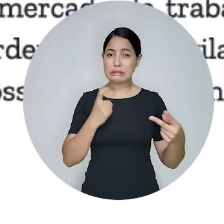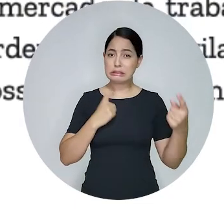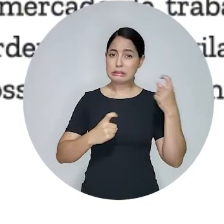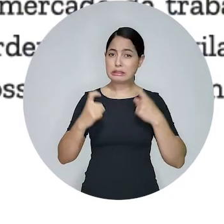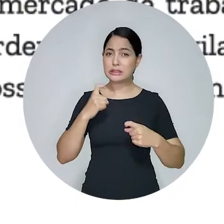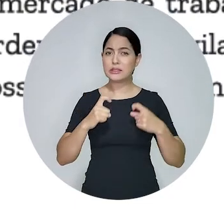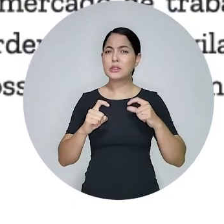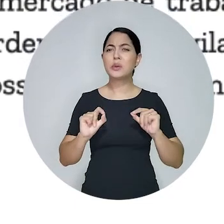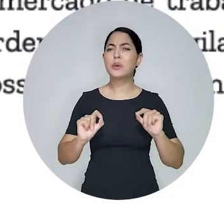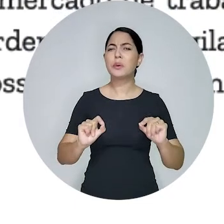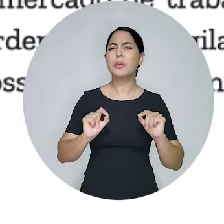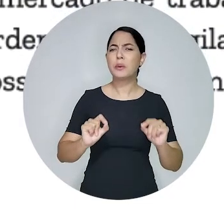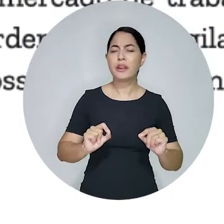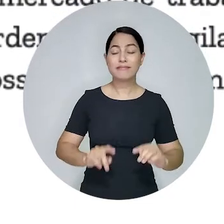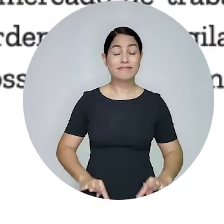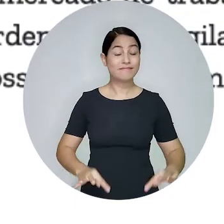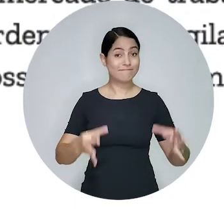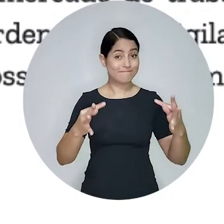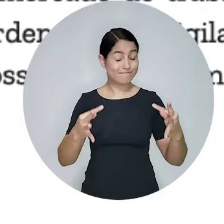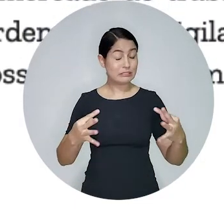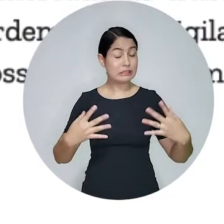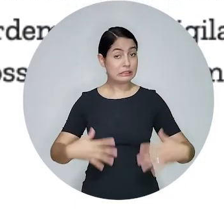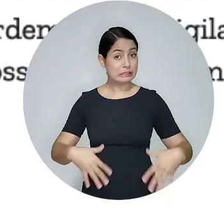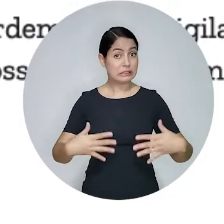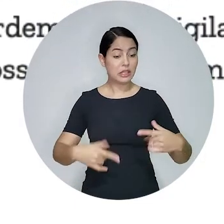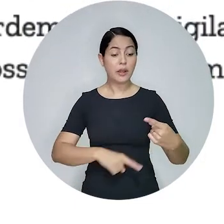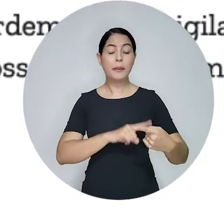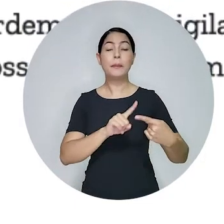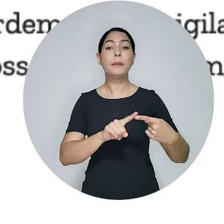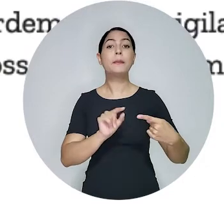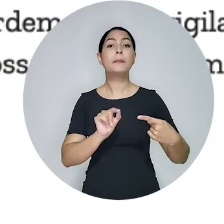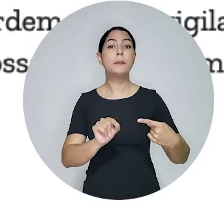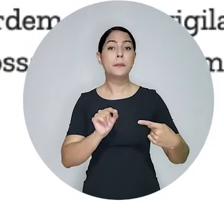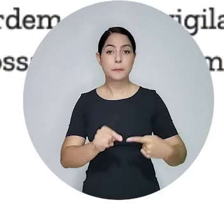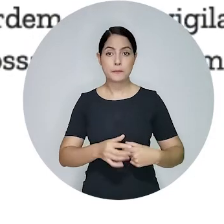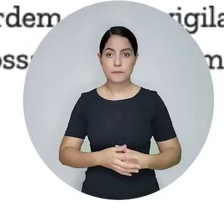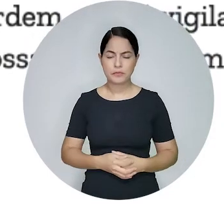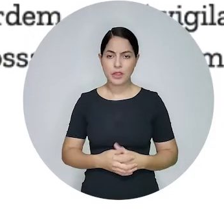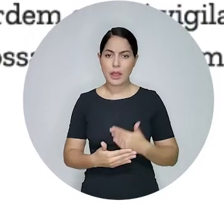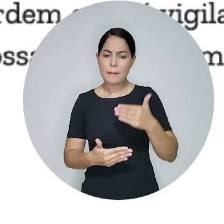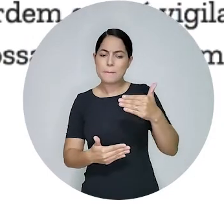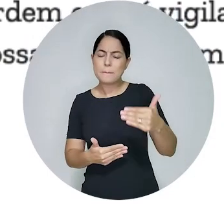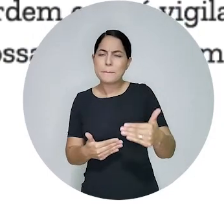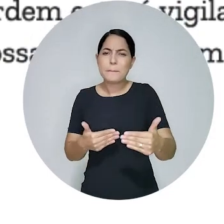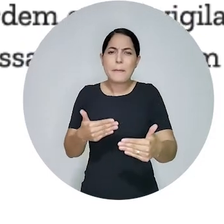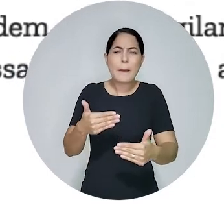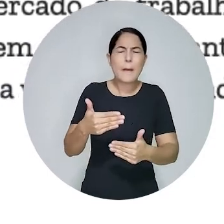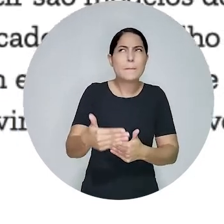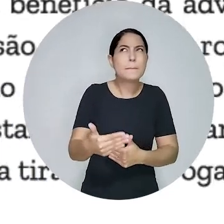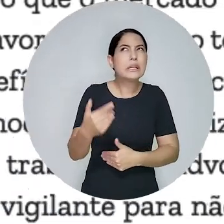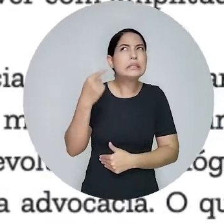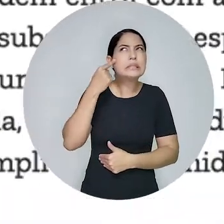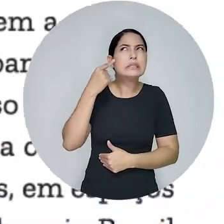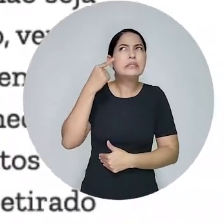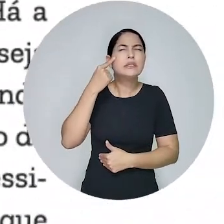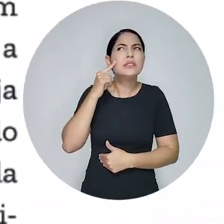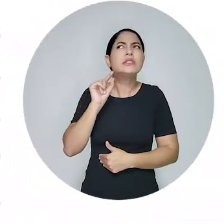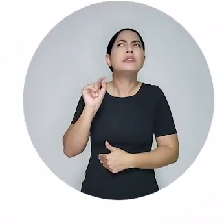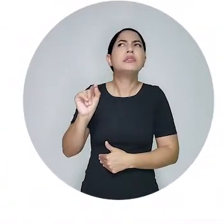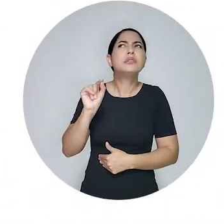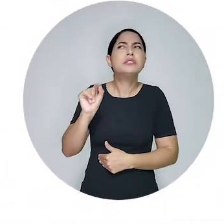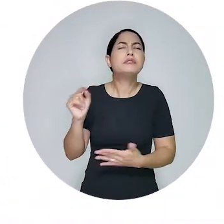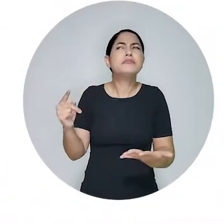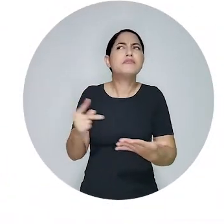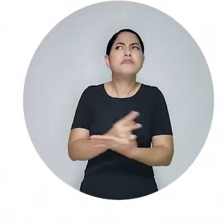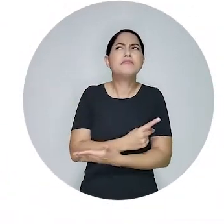temos duas preocupações quanto ao advento dessas tecnologias de forma abrupta. A primeira é que, quando você avança, precisa pensar